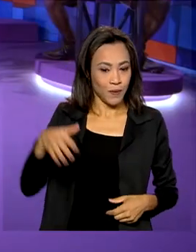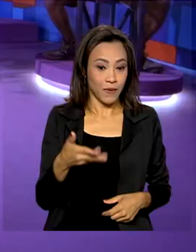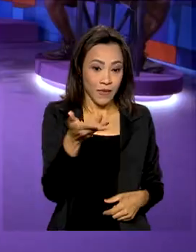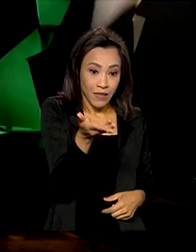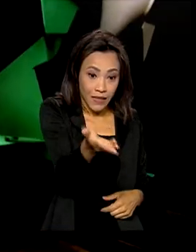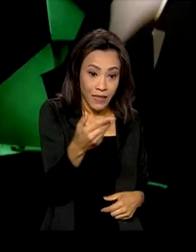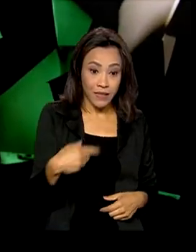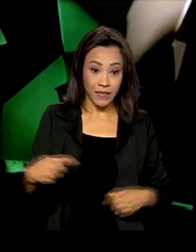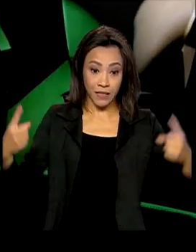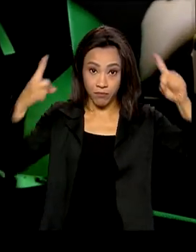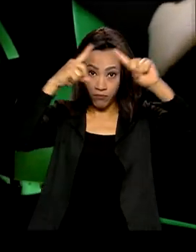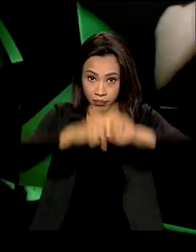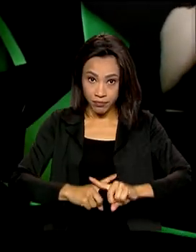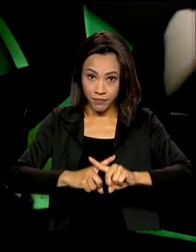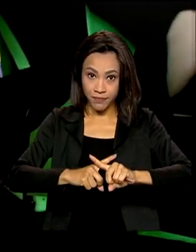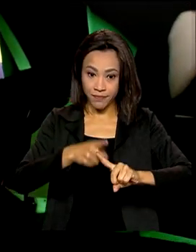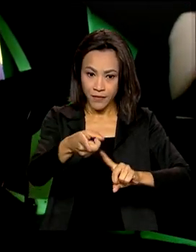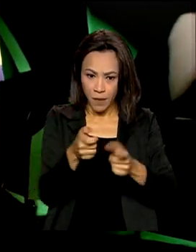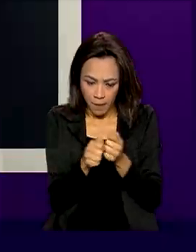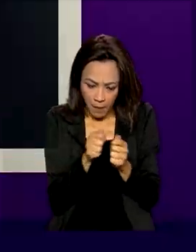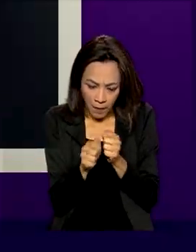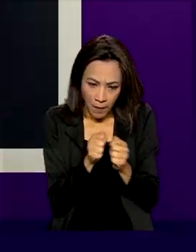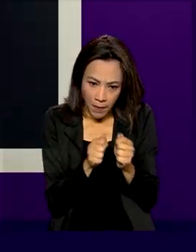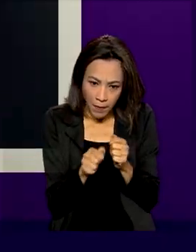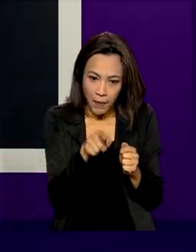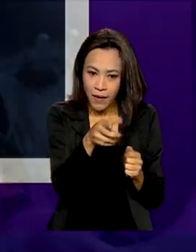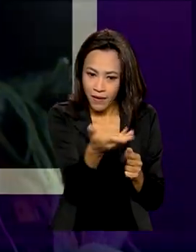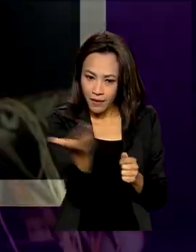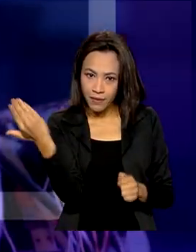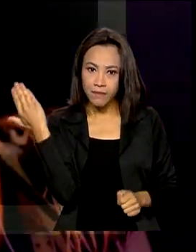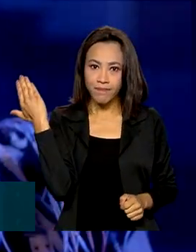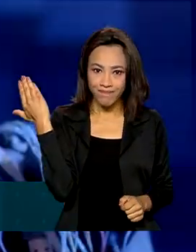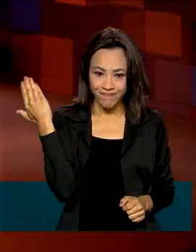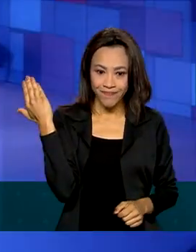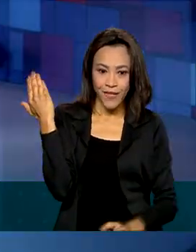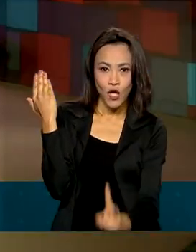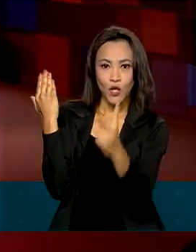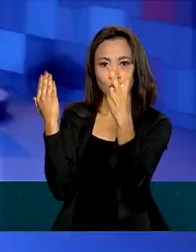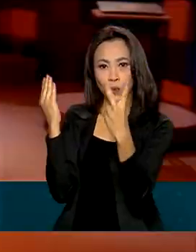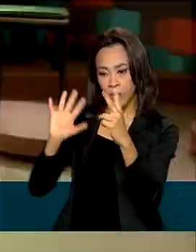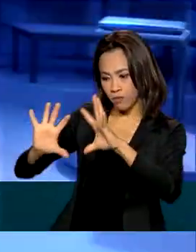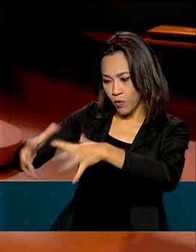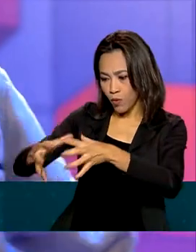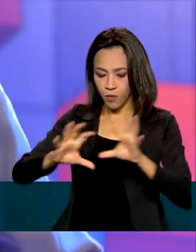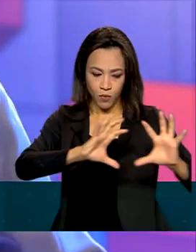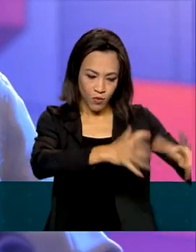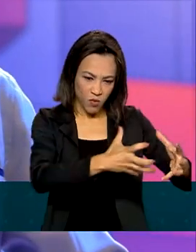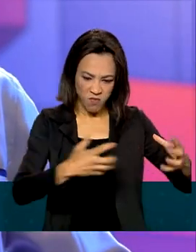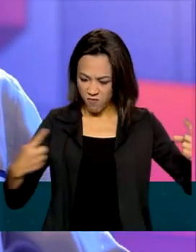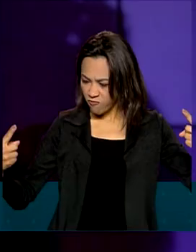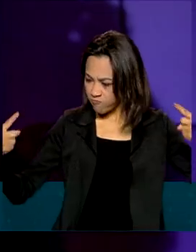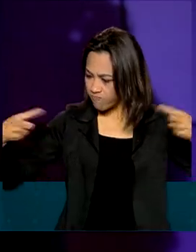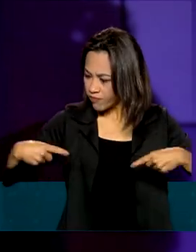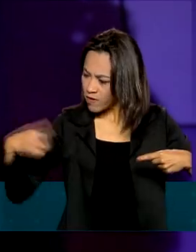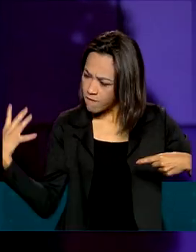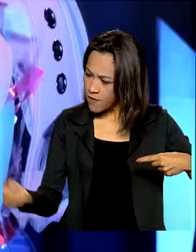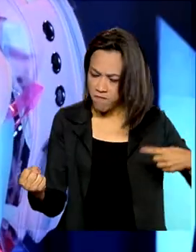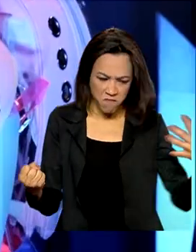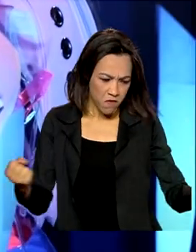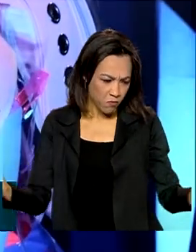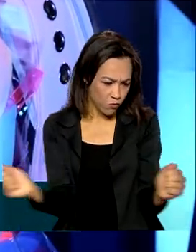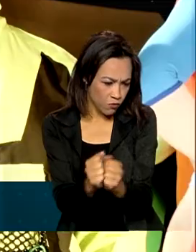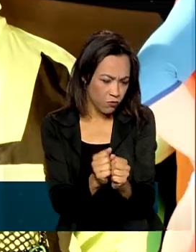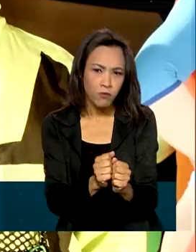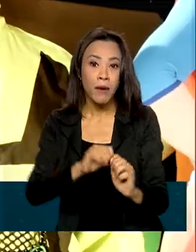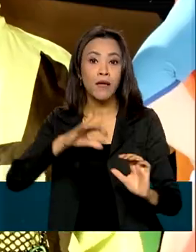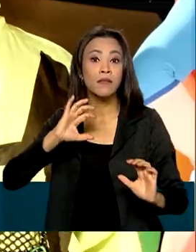videogame chamado Invasores, que dá nome à série, duas equipes rivais precisam se unir para salvar o